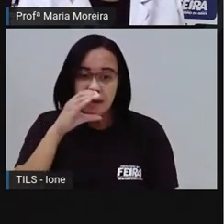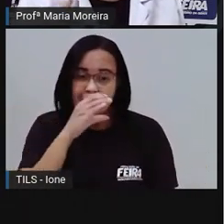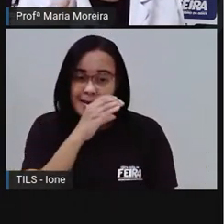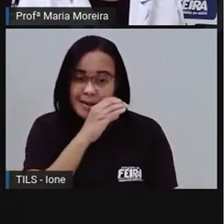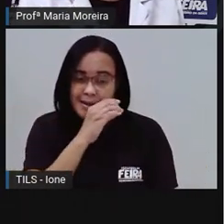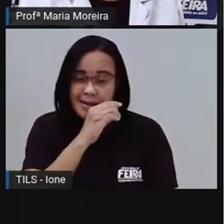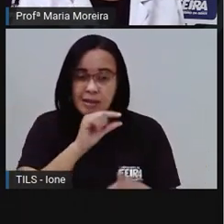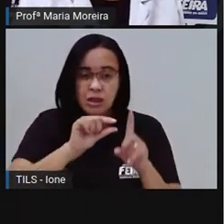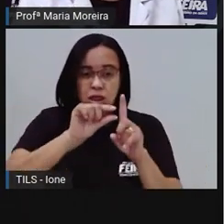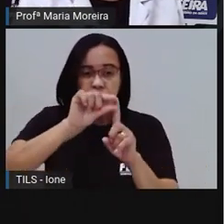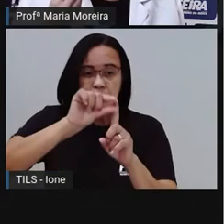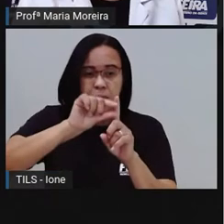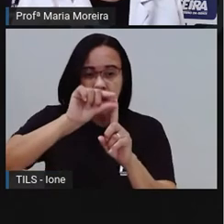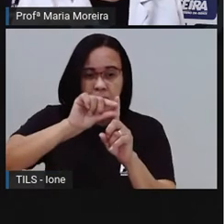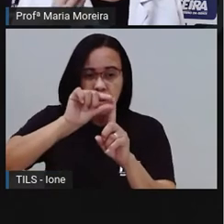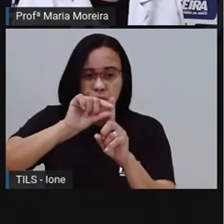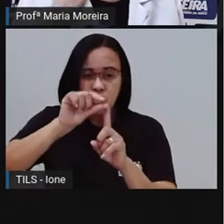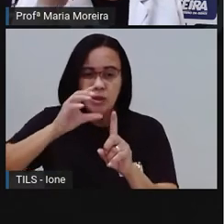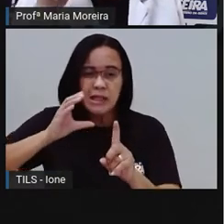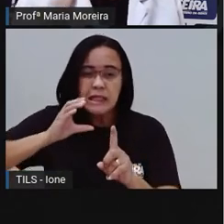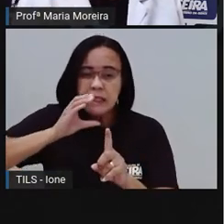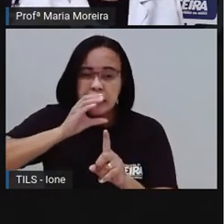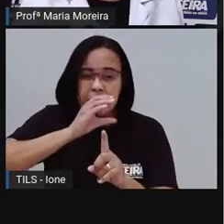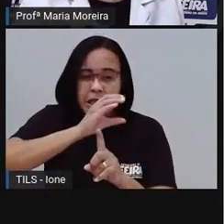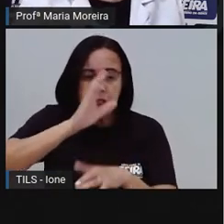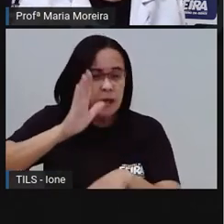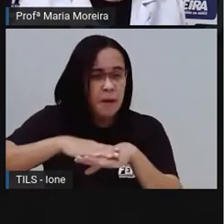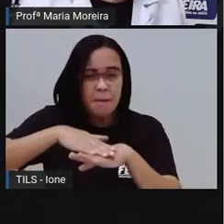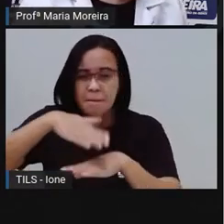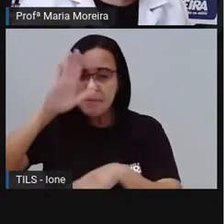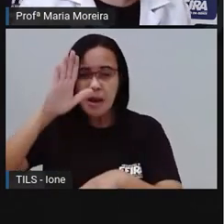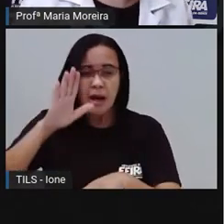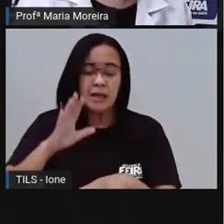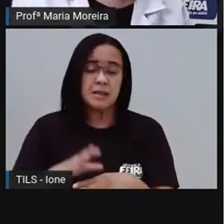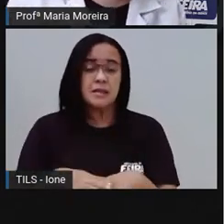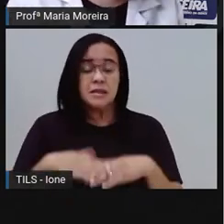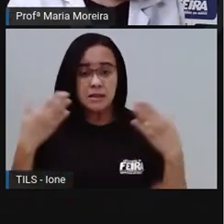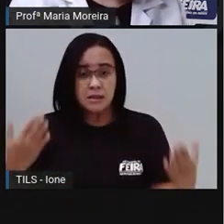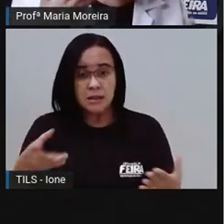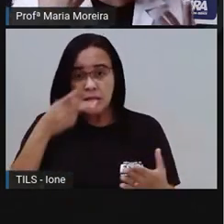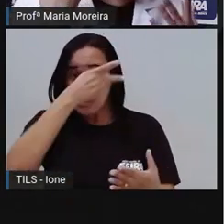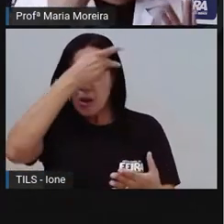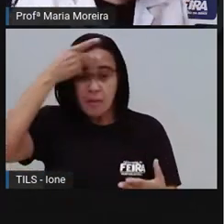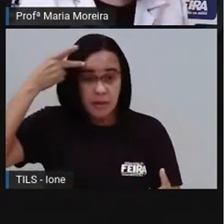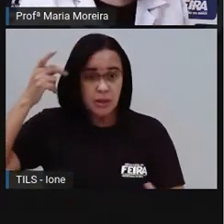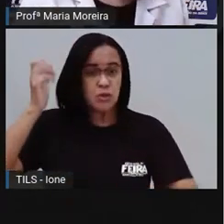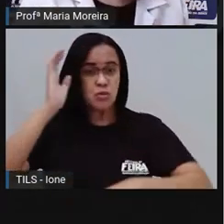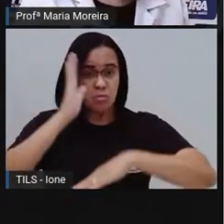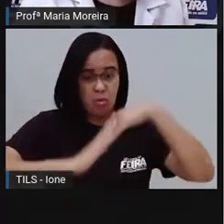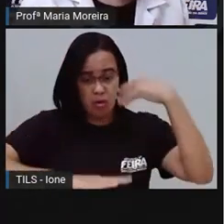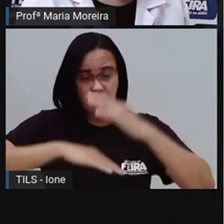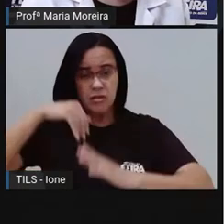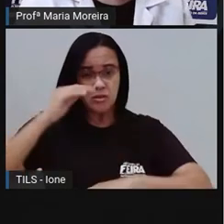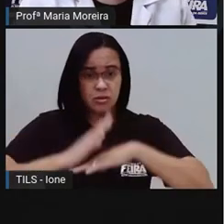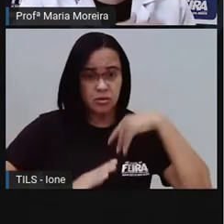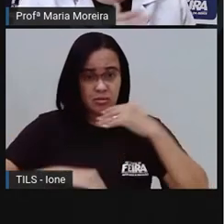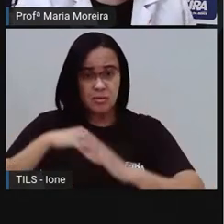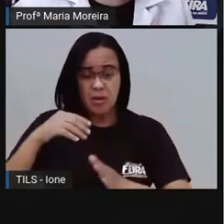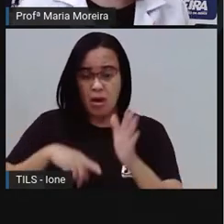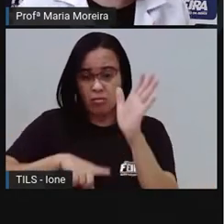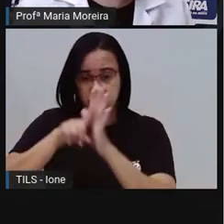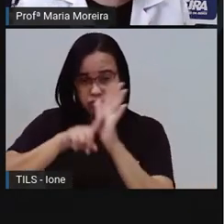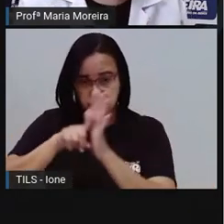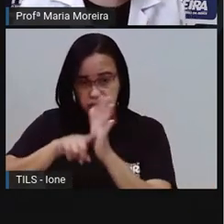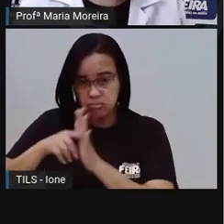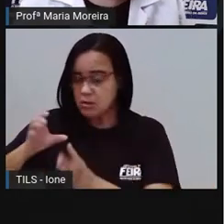dores de cabeça de todos os ambientalistas do planeta. Por quê? Porque se a gente perde a camada de ozônio, a nossa vida